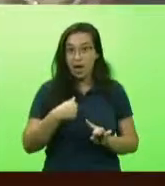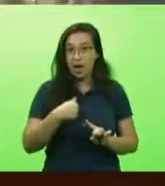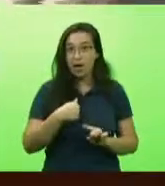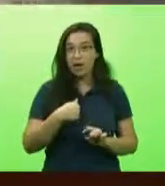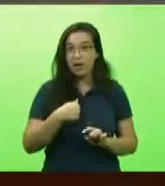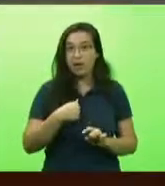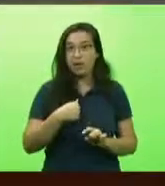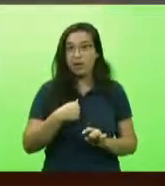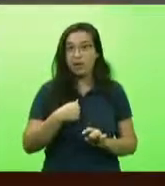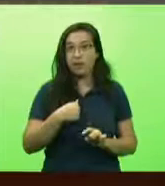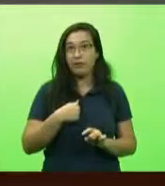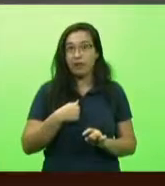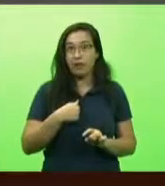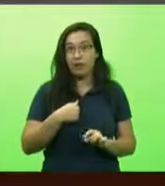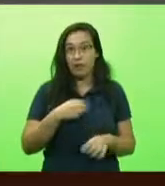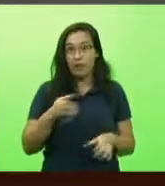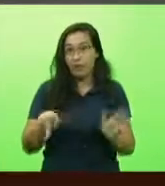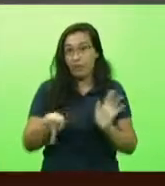do direito.